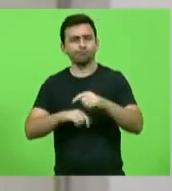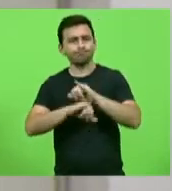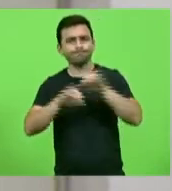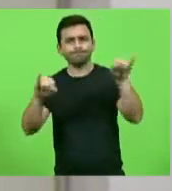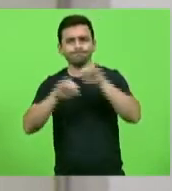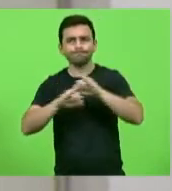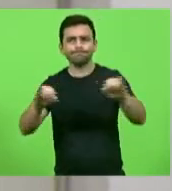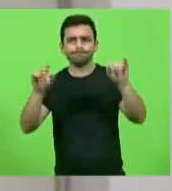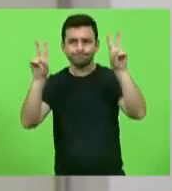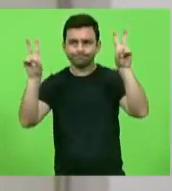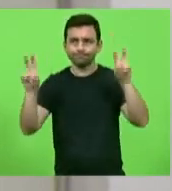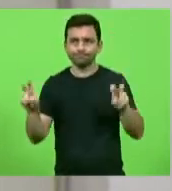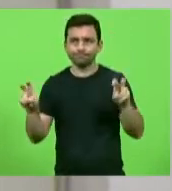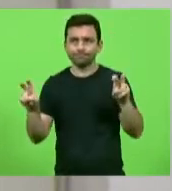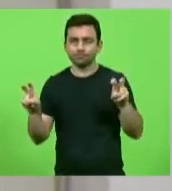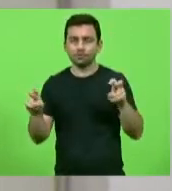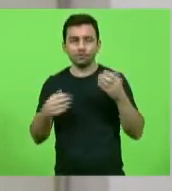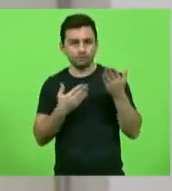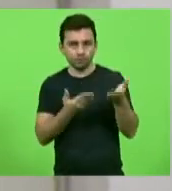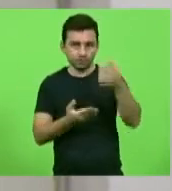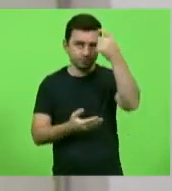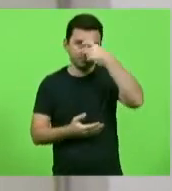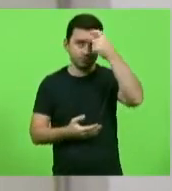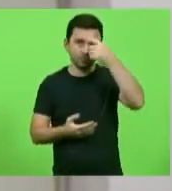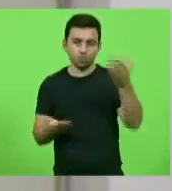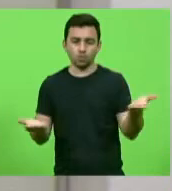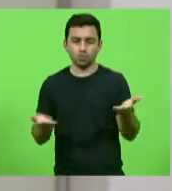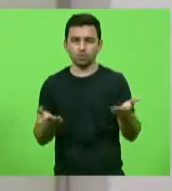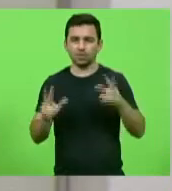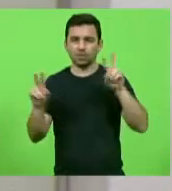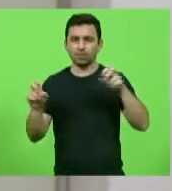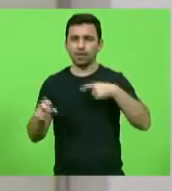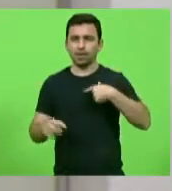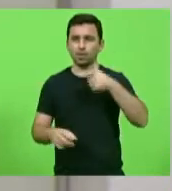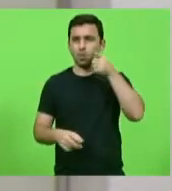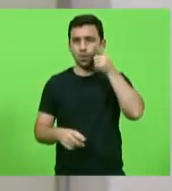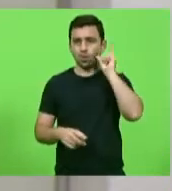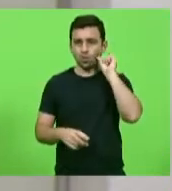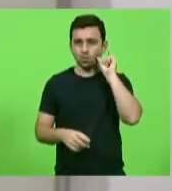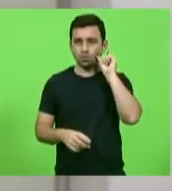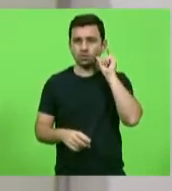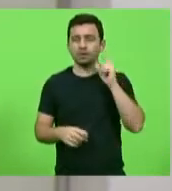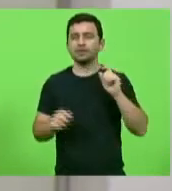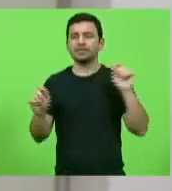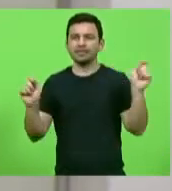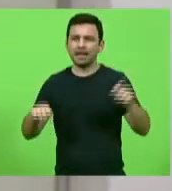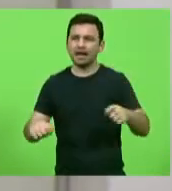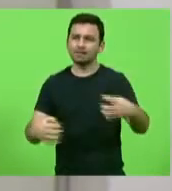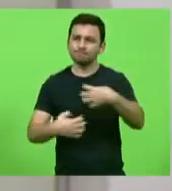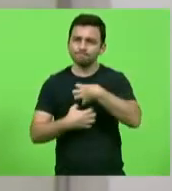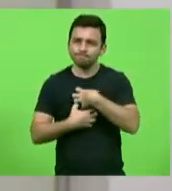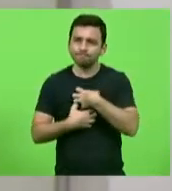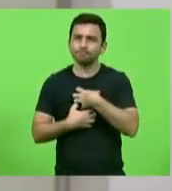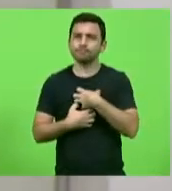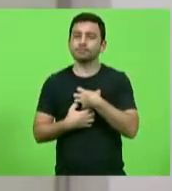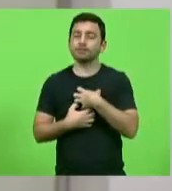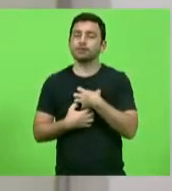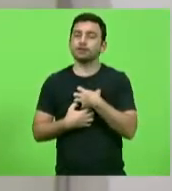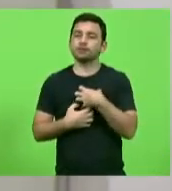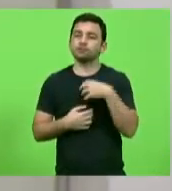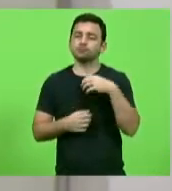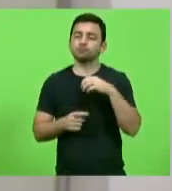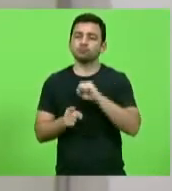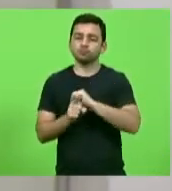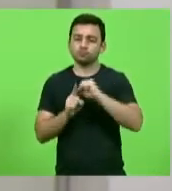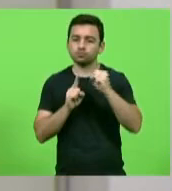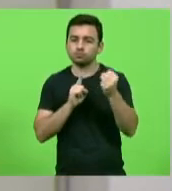temática, vossa excelência trazendo esse tema hoje, eu ontem, a gente consegue sensibilizar a sociedade e o poder público